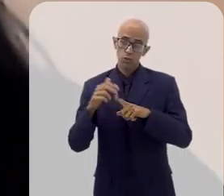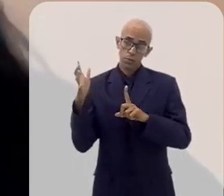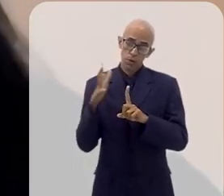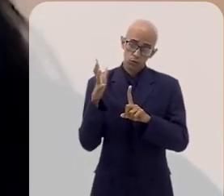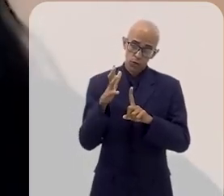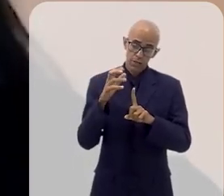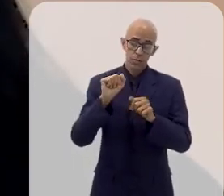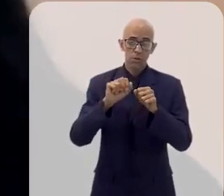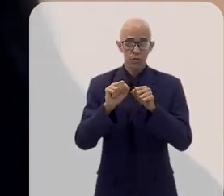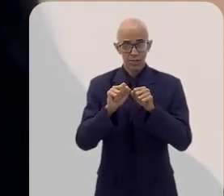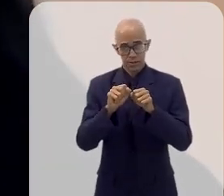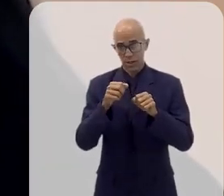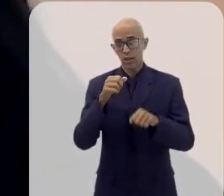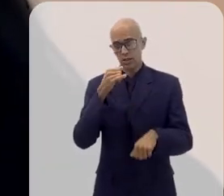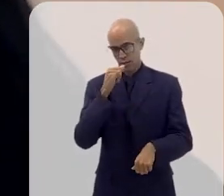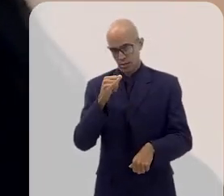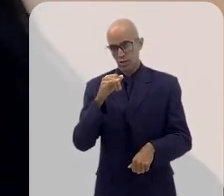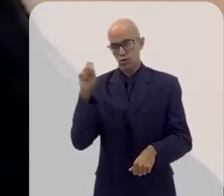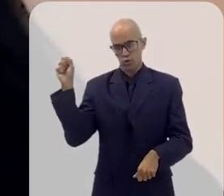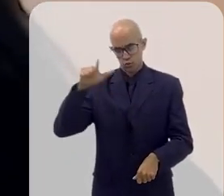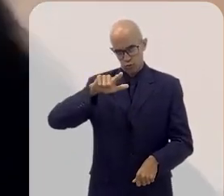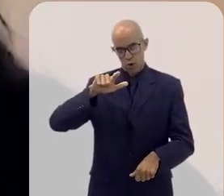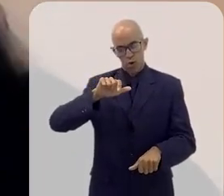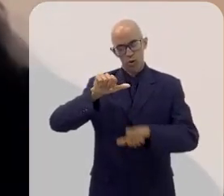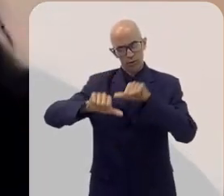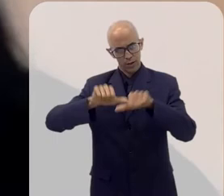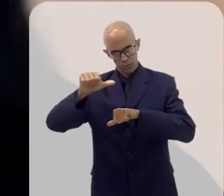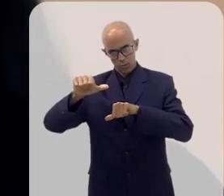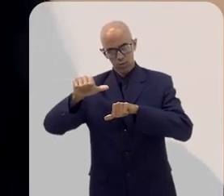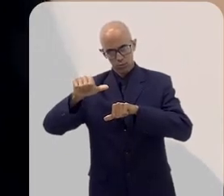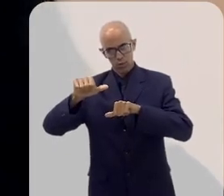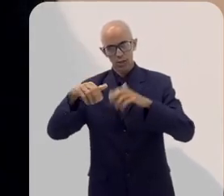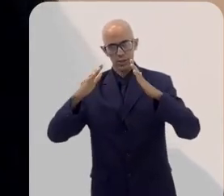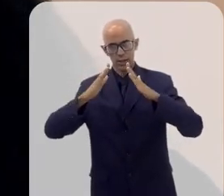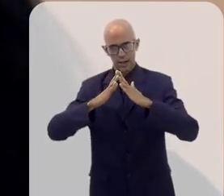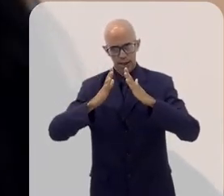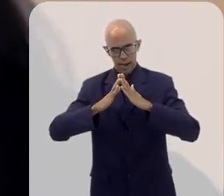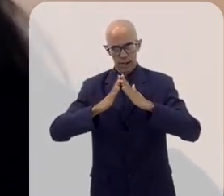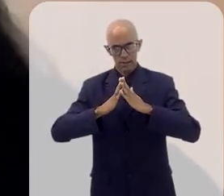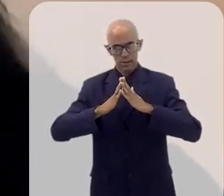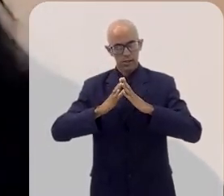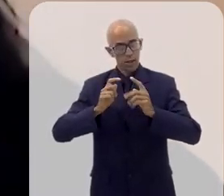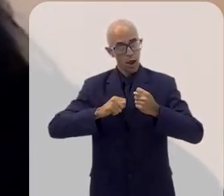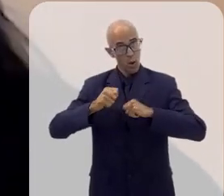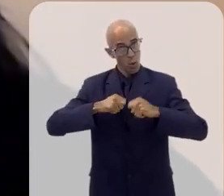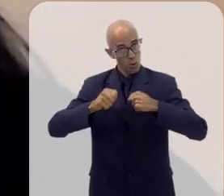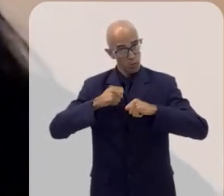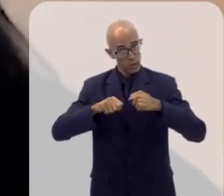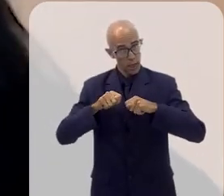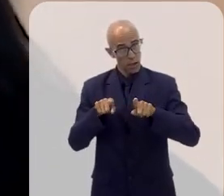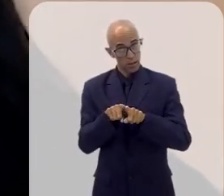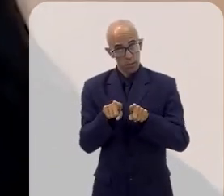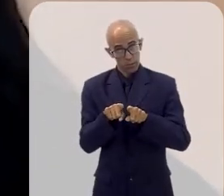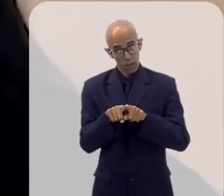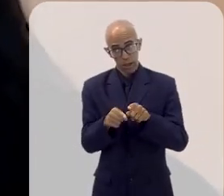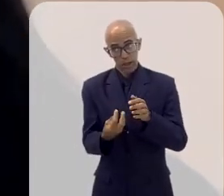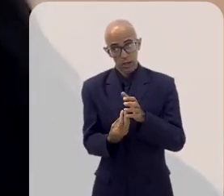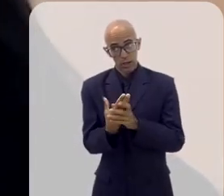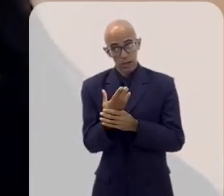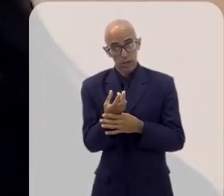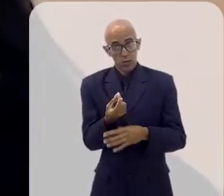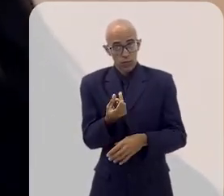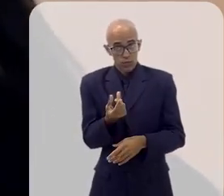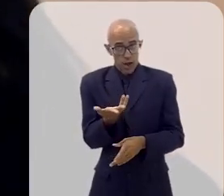usar a energia solar para auxiliar na mudança da matriz energética e economizar, gerando uma renda